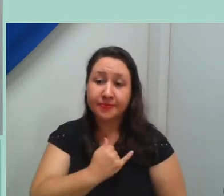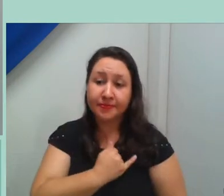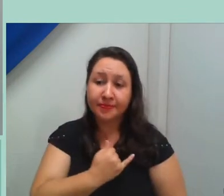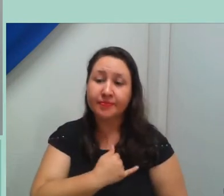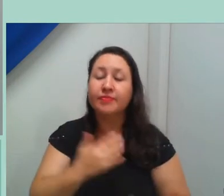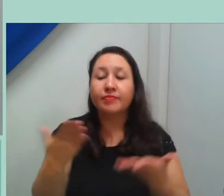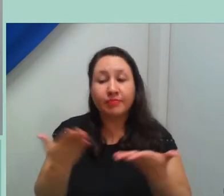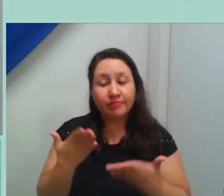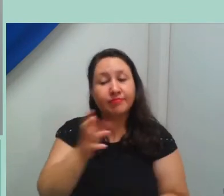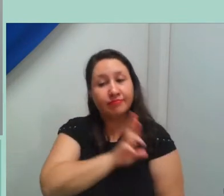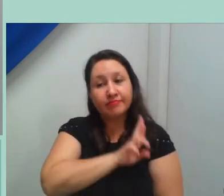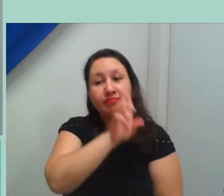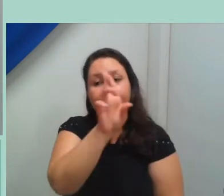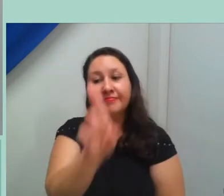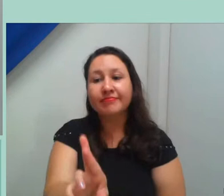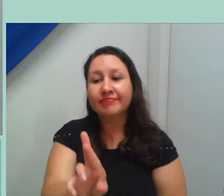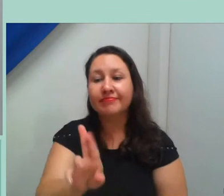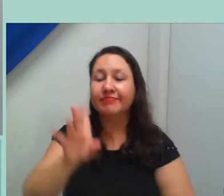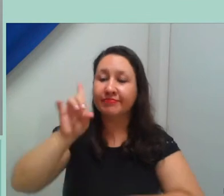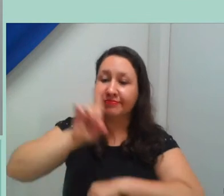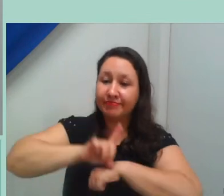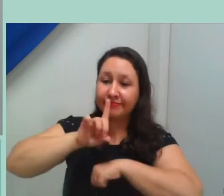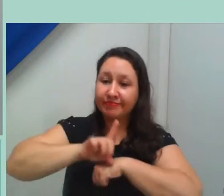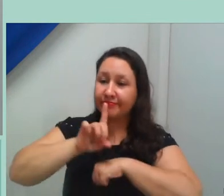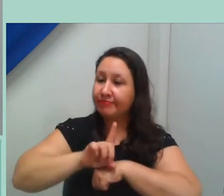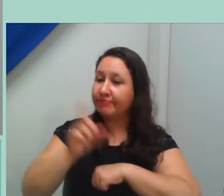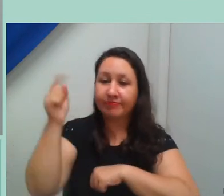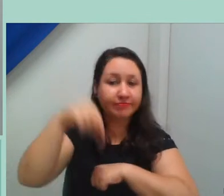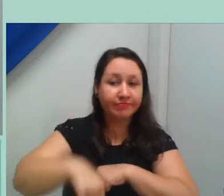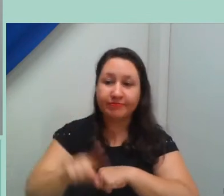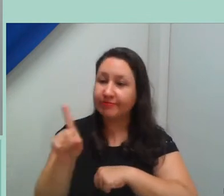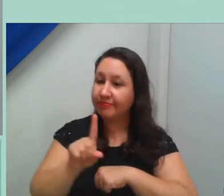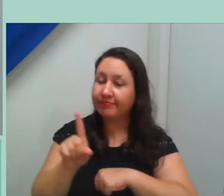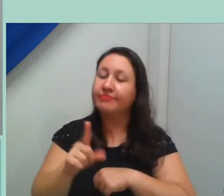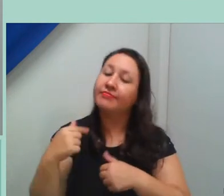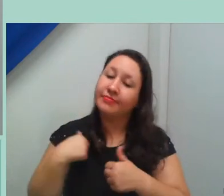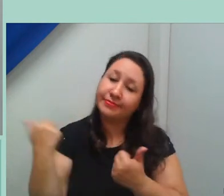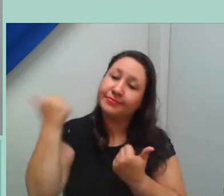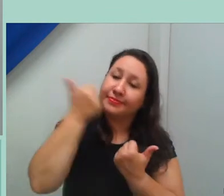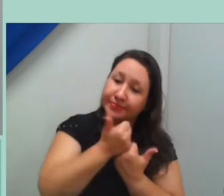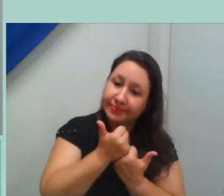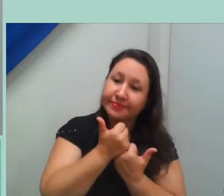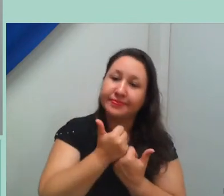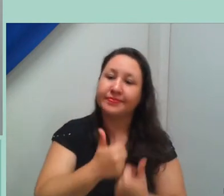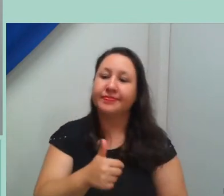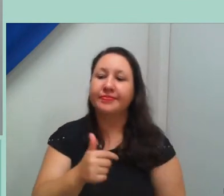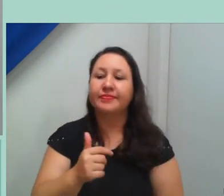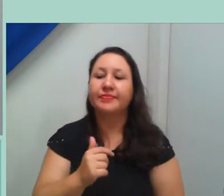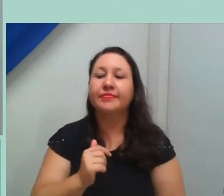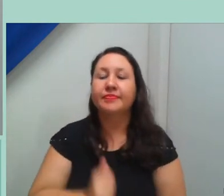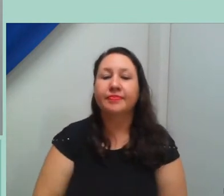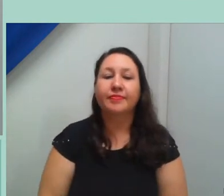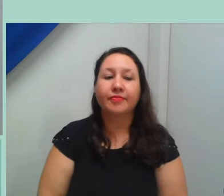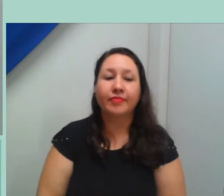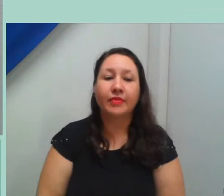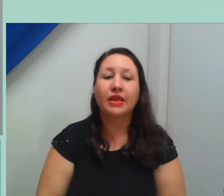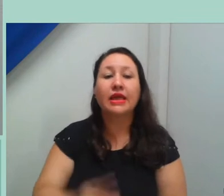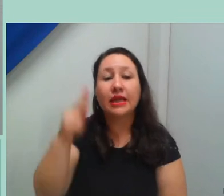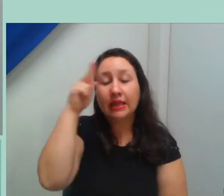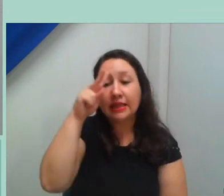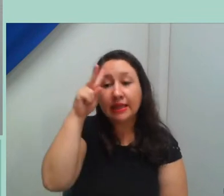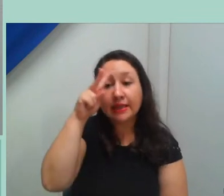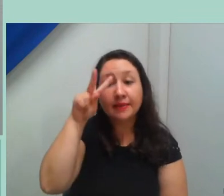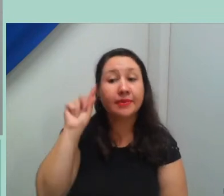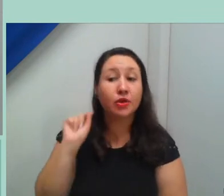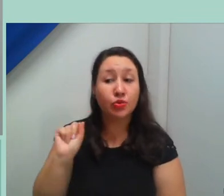o professor Paulo, que está em outra agenda, não pôde participar. Ele só enfatizando de que a gente, um do Campus Rio